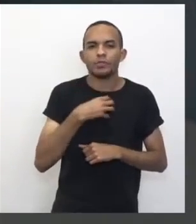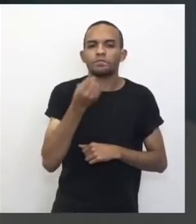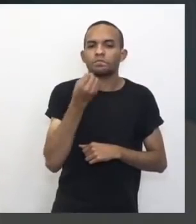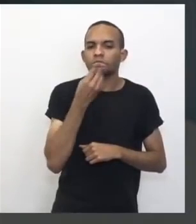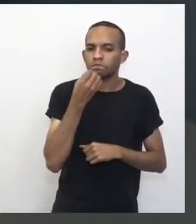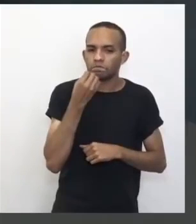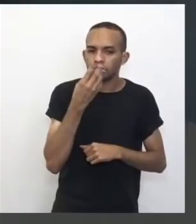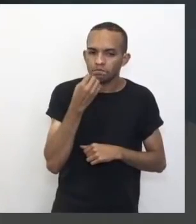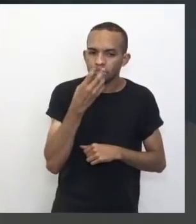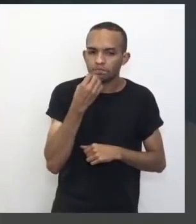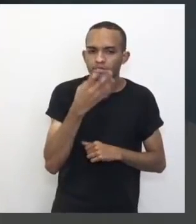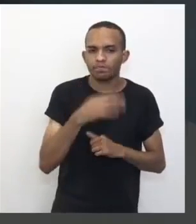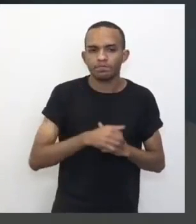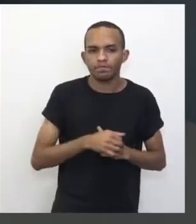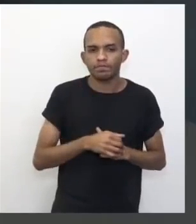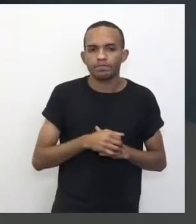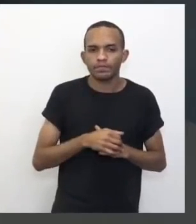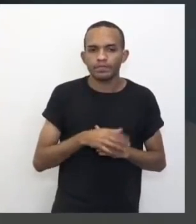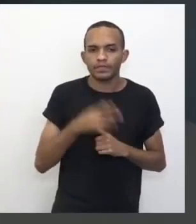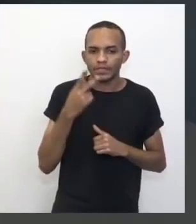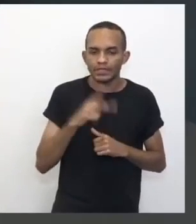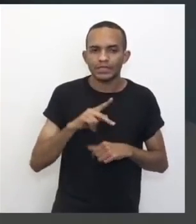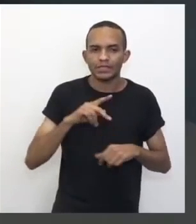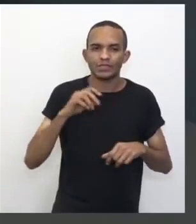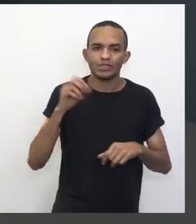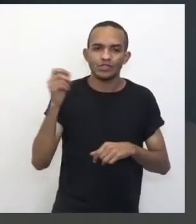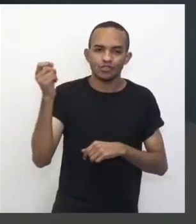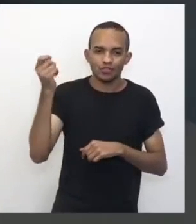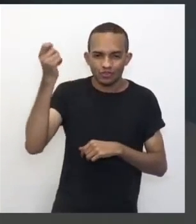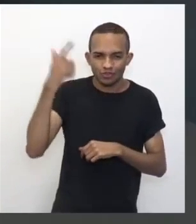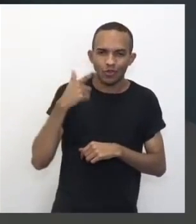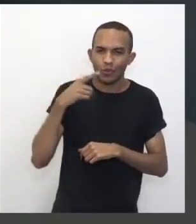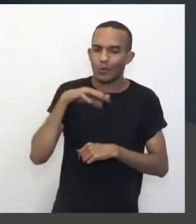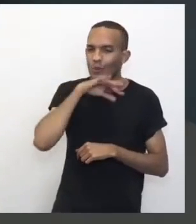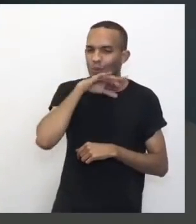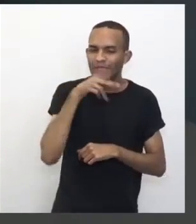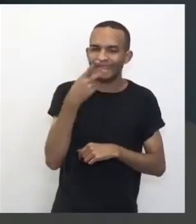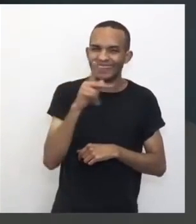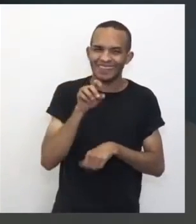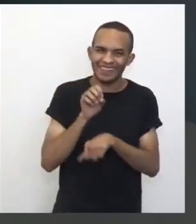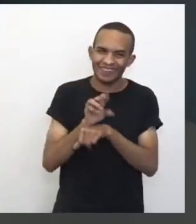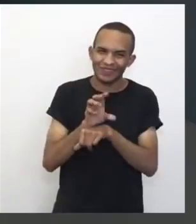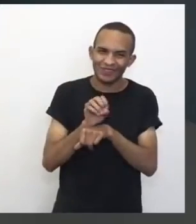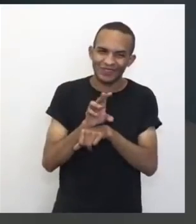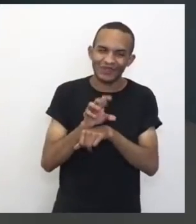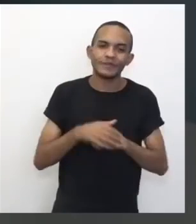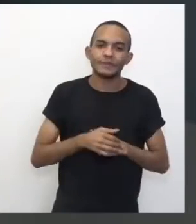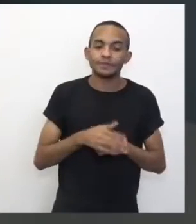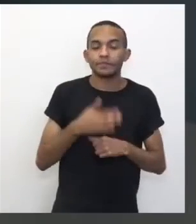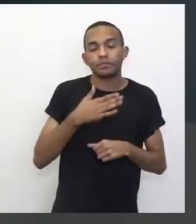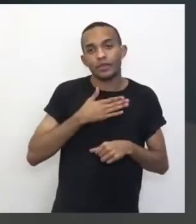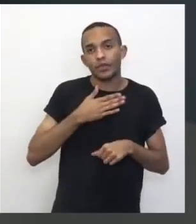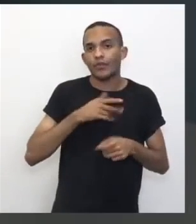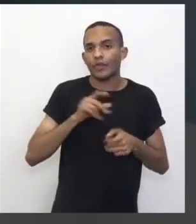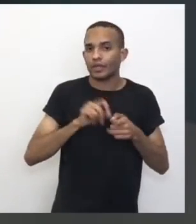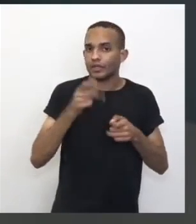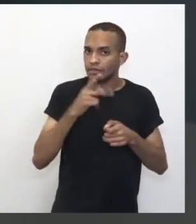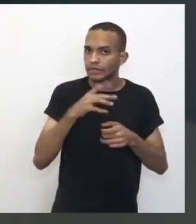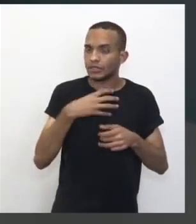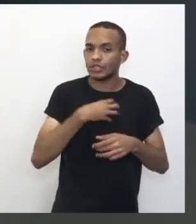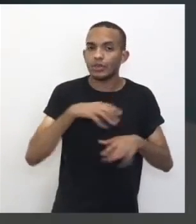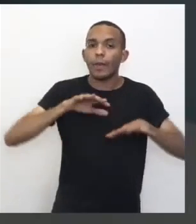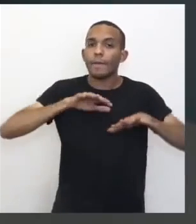bom. Esse ponteiro. É que o sol aqui também tá ruim, hein? Muito legal. Então, eu consigo... Então, eu faria isso, entendeu? Então, esse